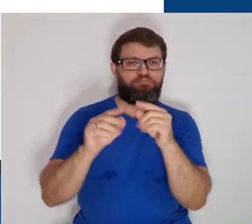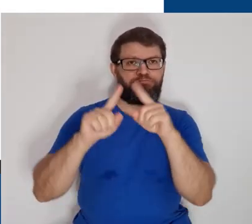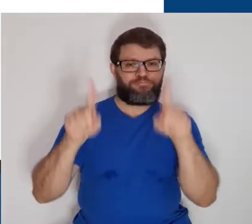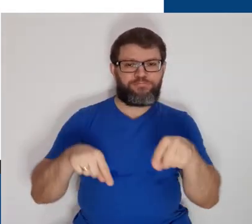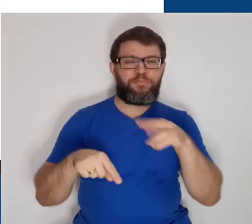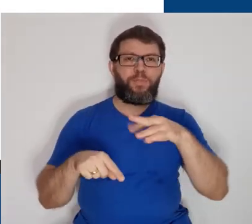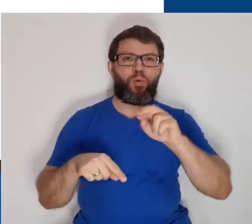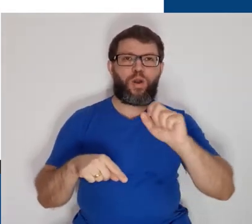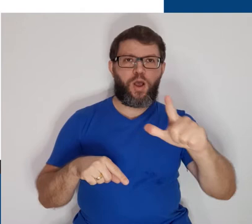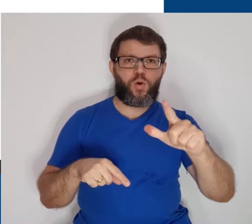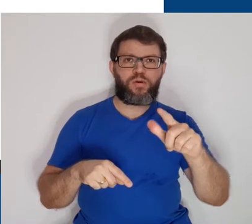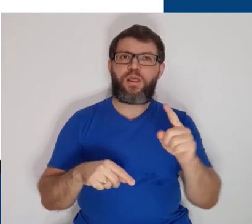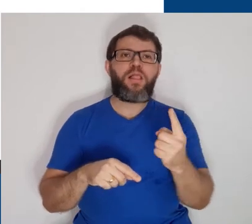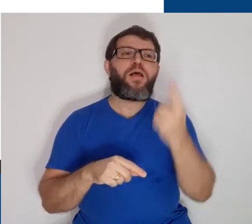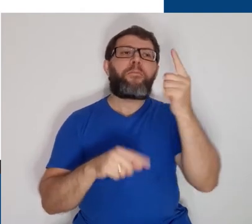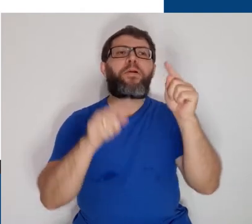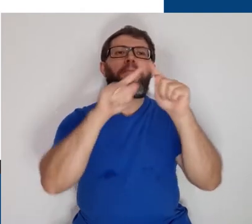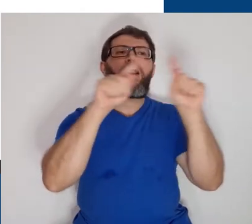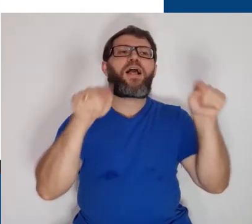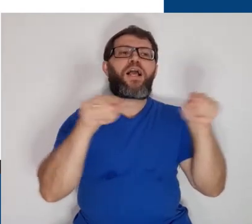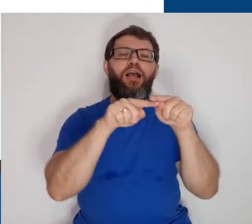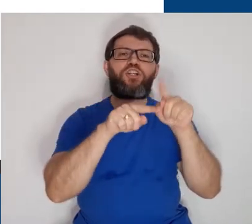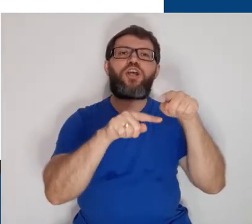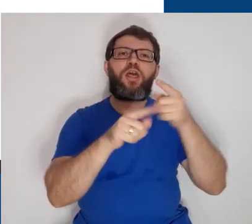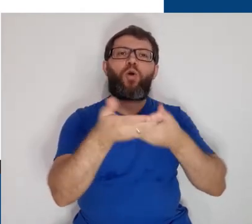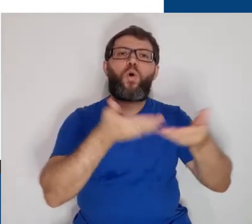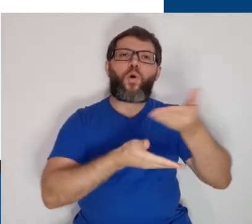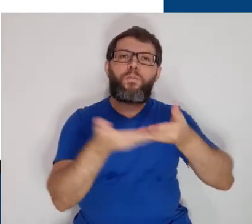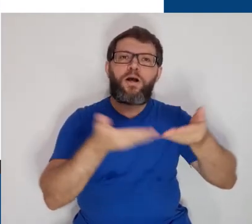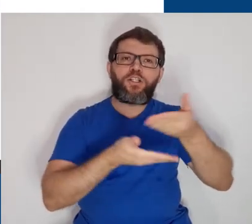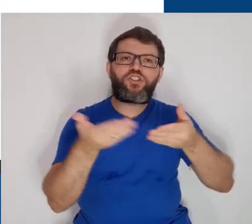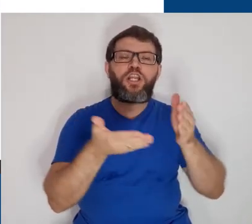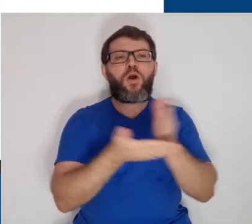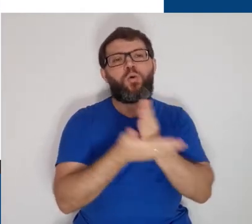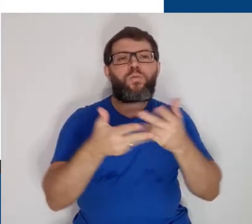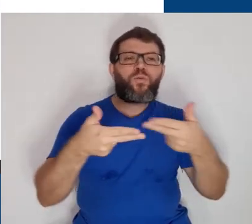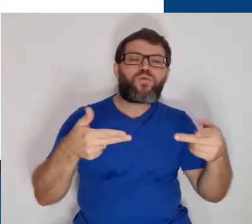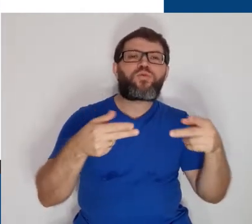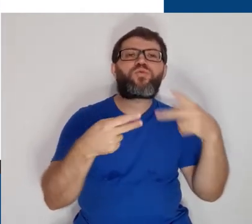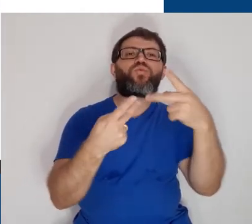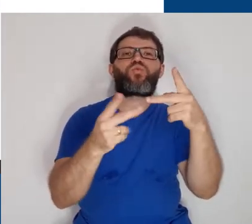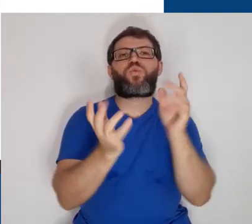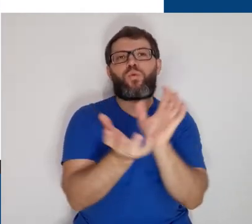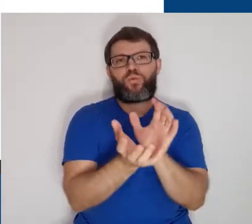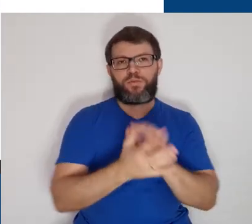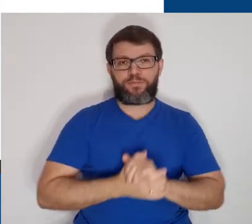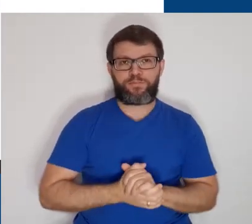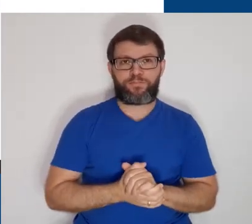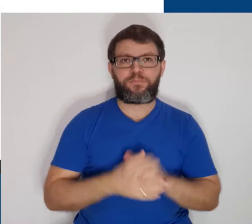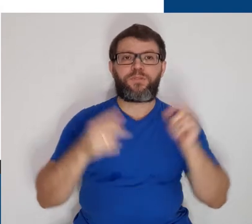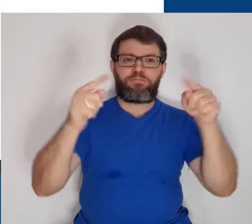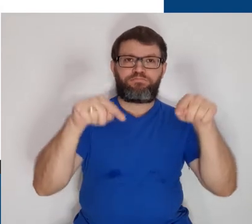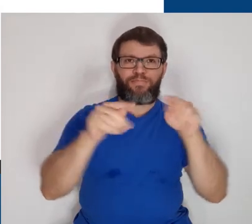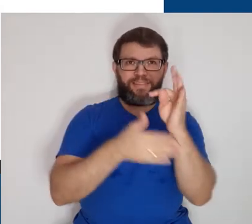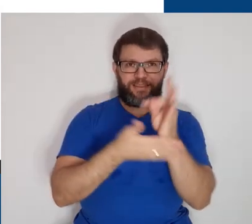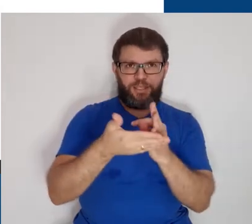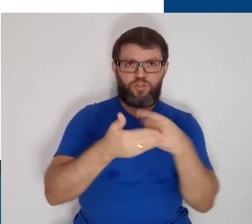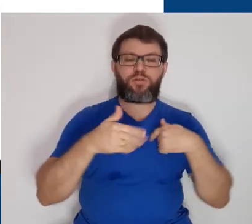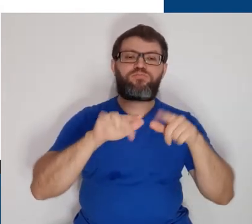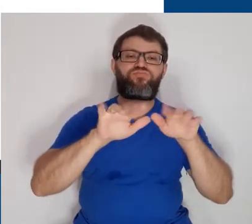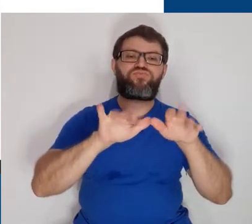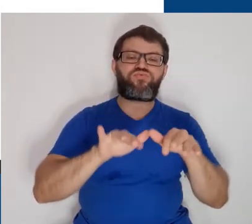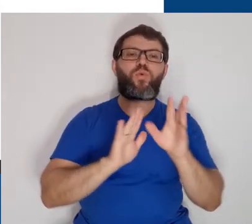clicamos na primeira caixa, onde está escrito Compartilhe algo com a sua turma. Na caixa de texto, nós escrevemos o